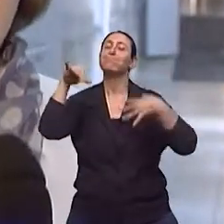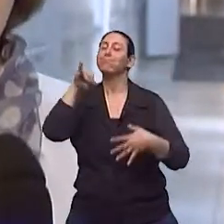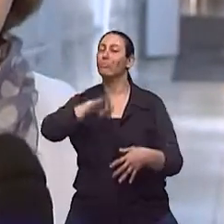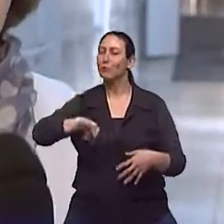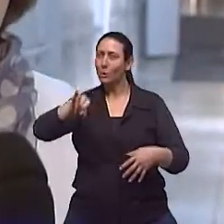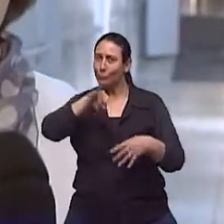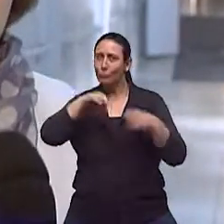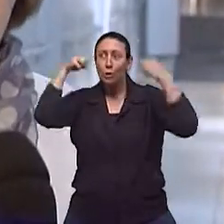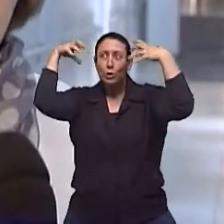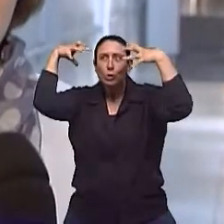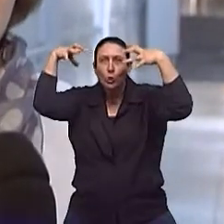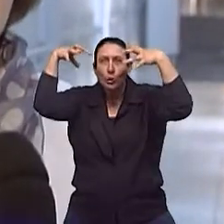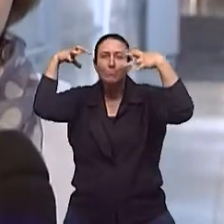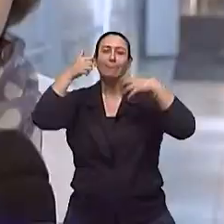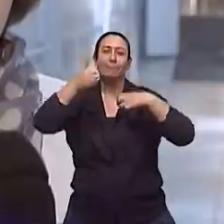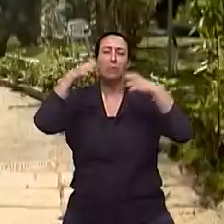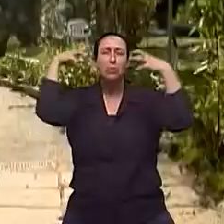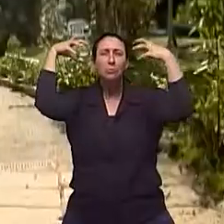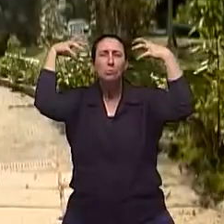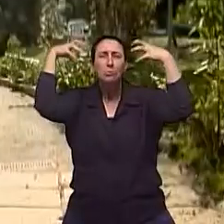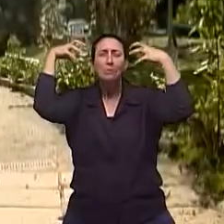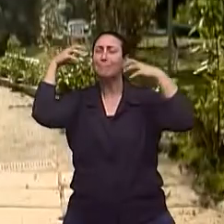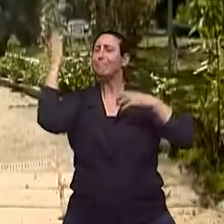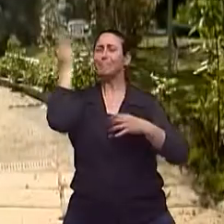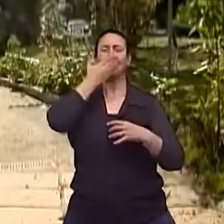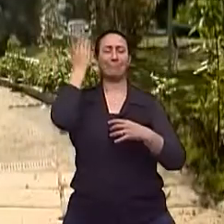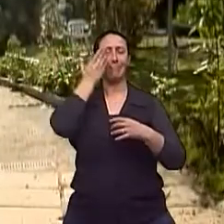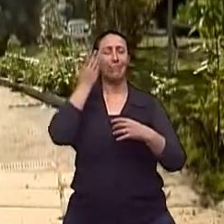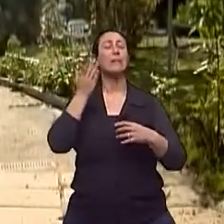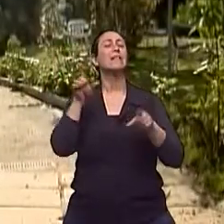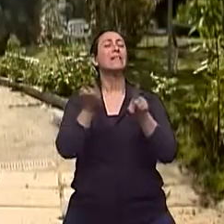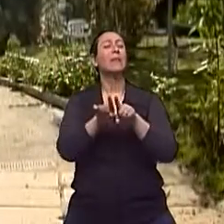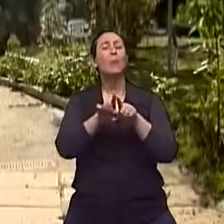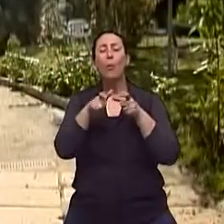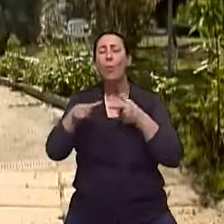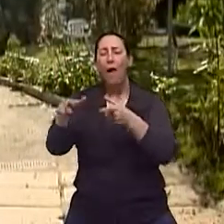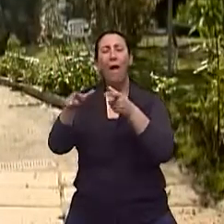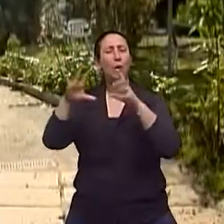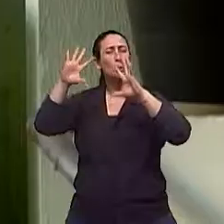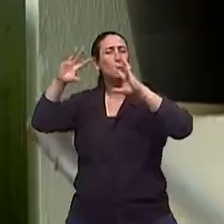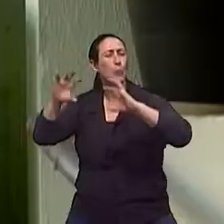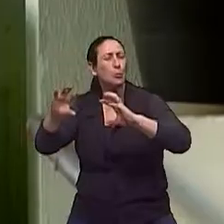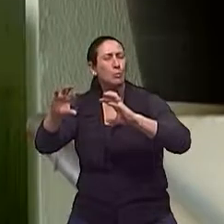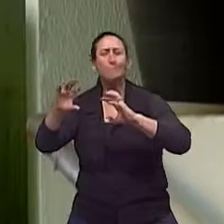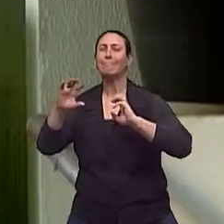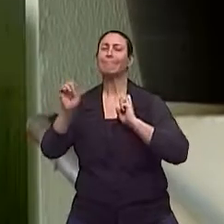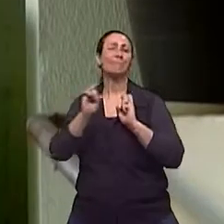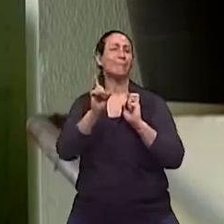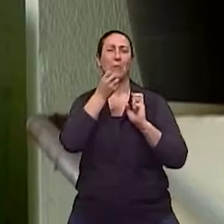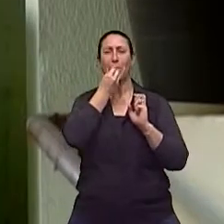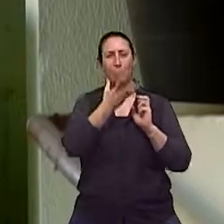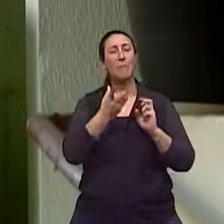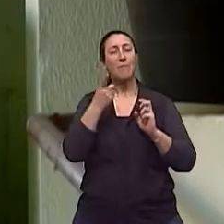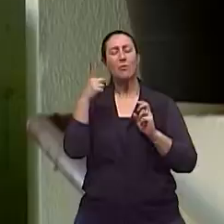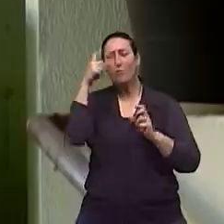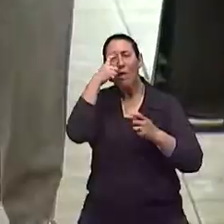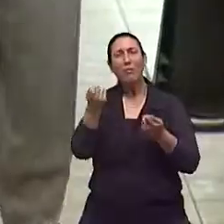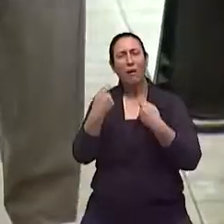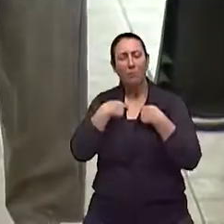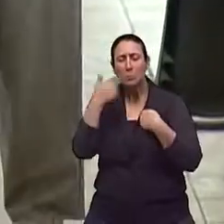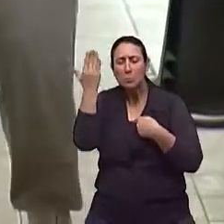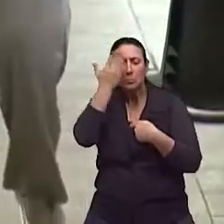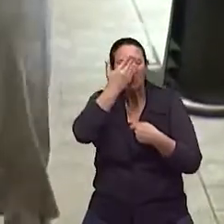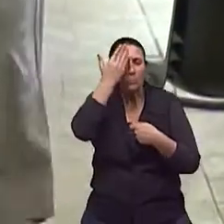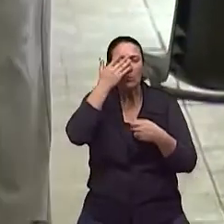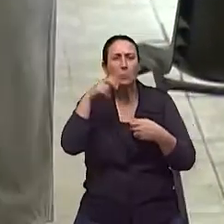pode interferir bastante no risco de queda, ambientes mal iluminados, né? Isso também dificulta bastante